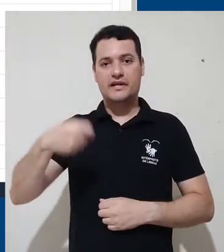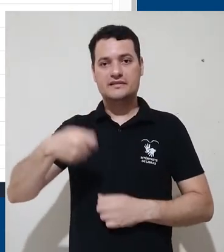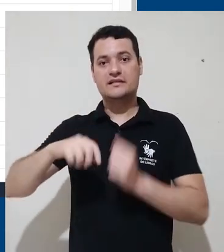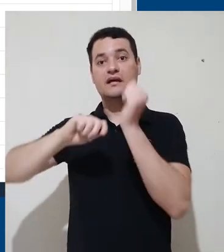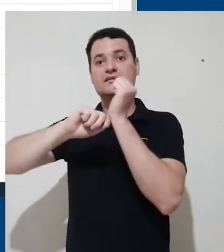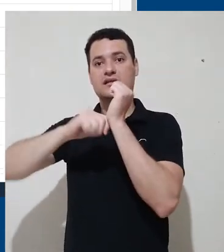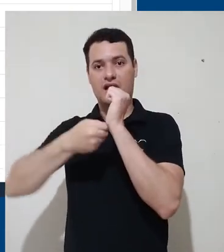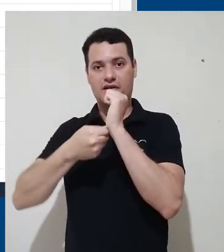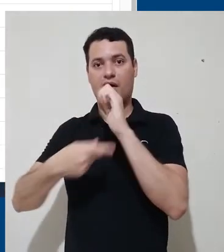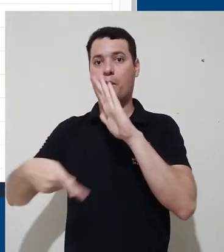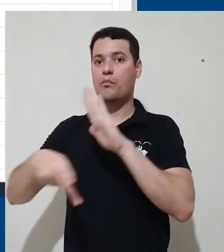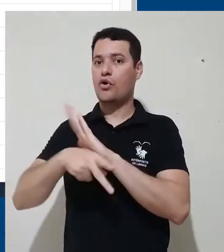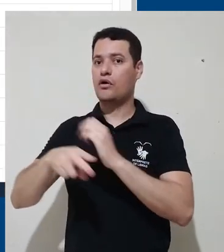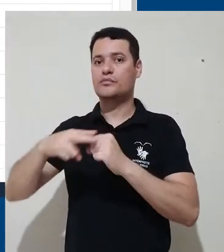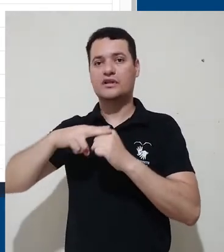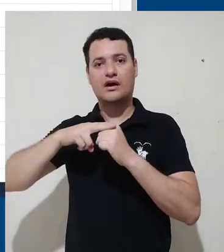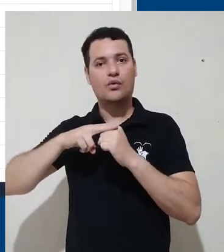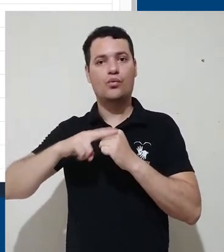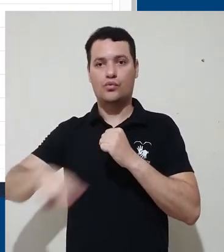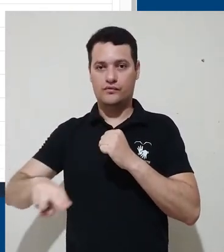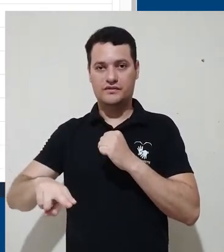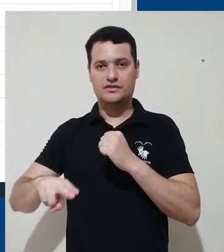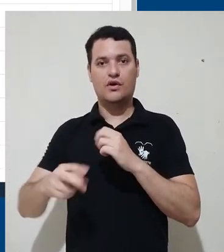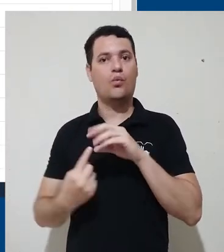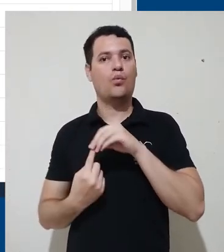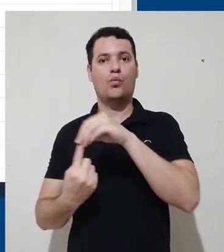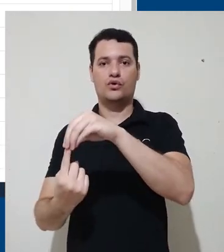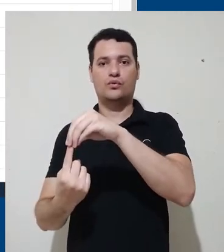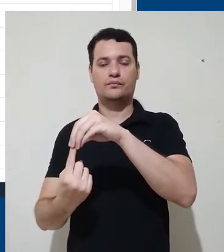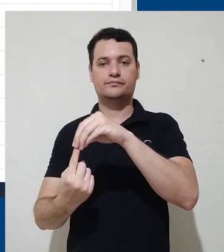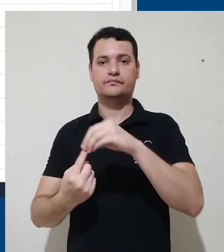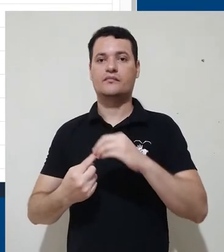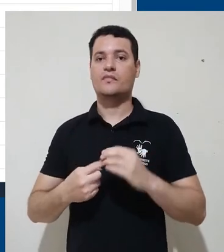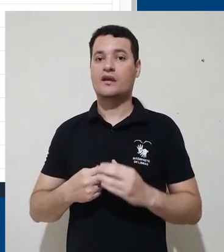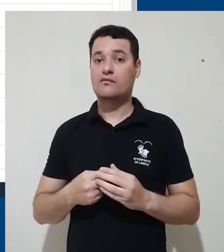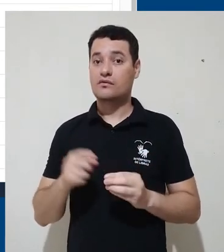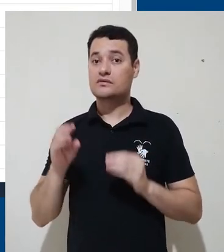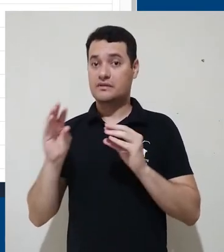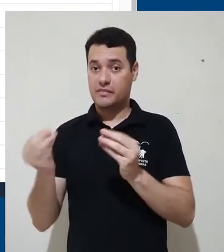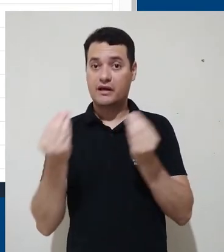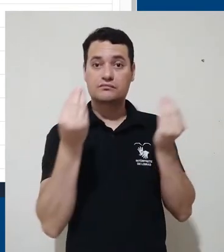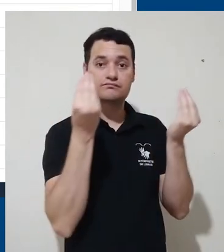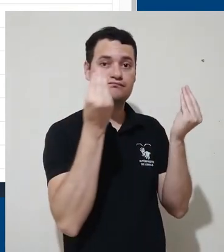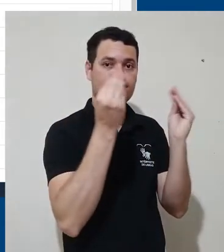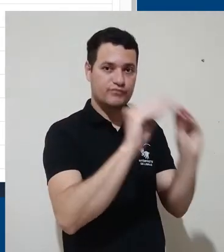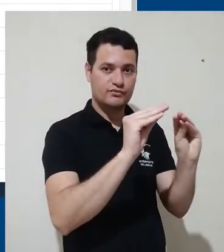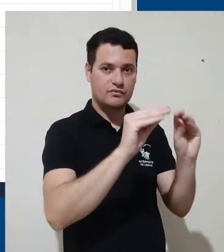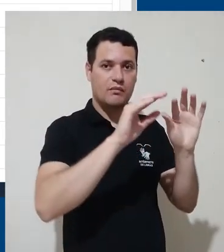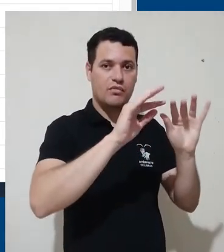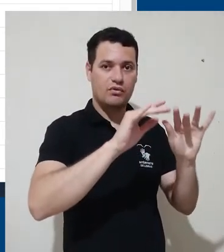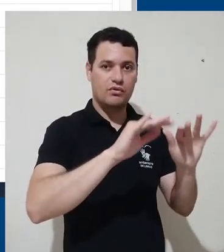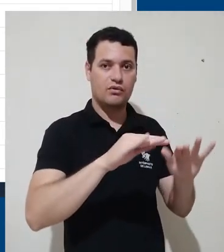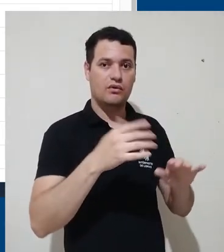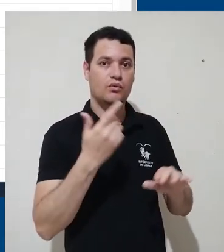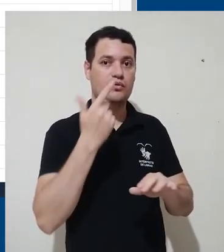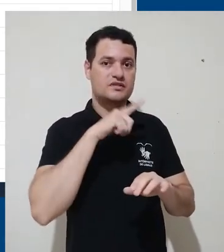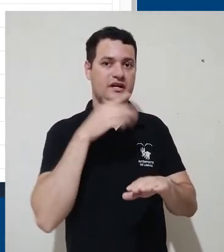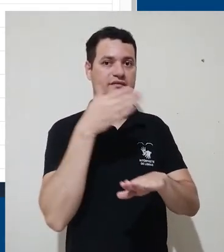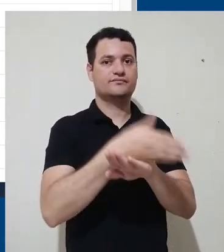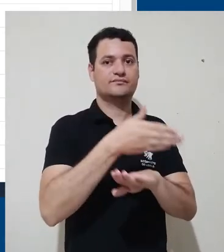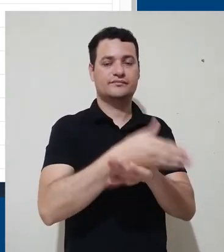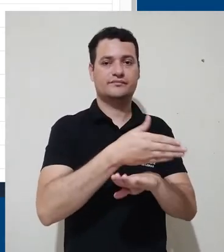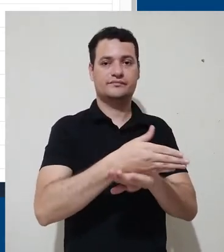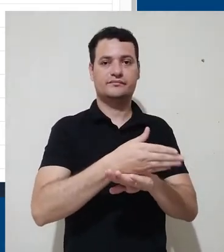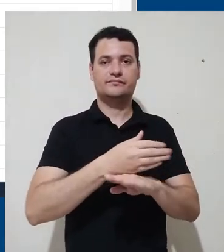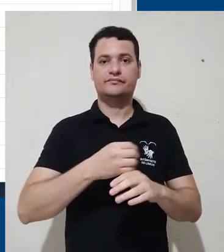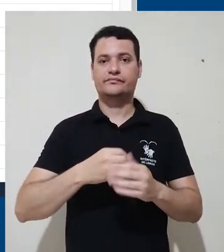plataforma é preciso ter o login único da UFIS. Com ele em mãos, aí sim